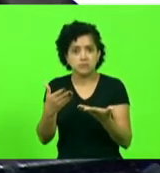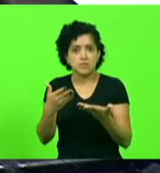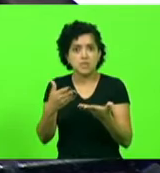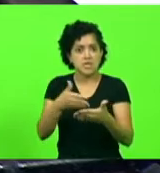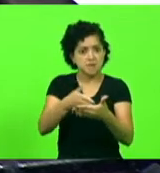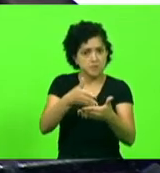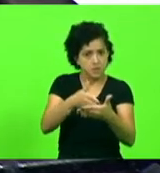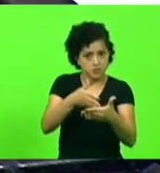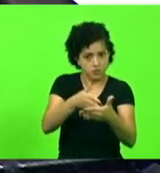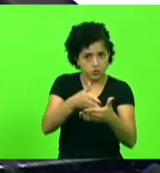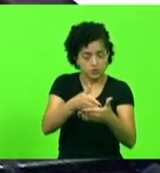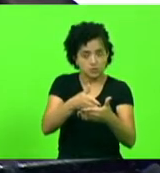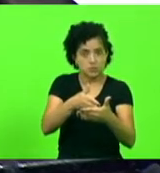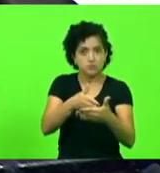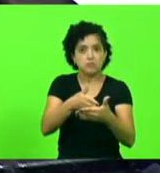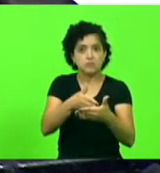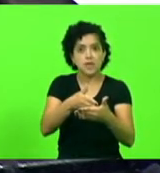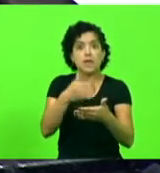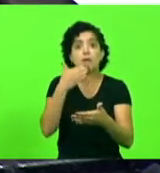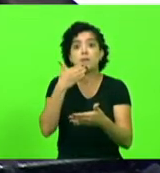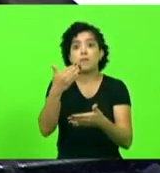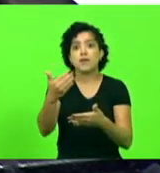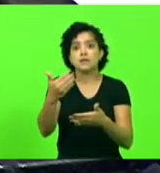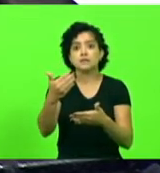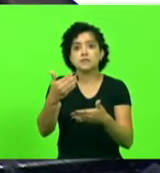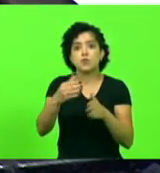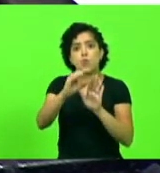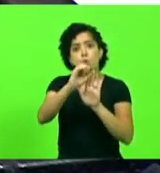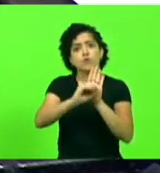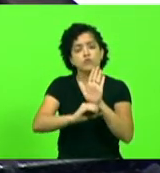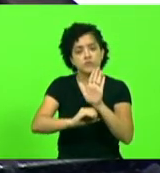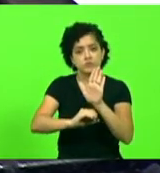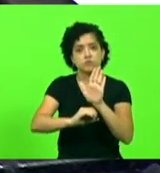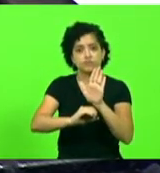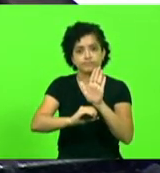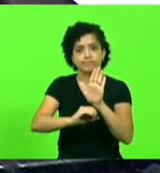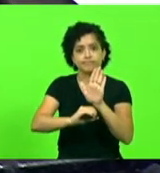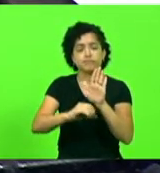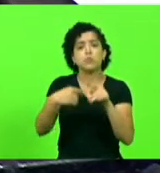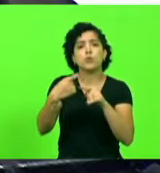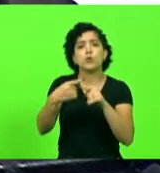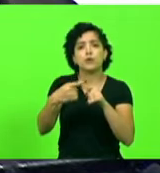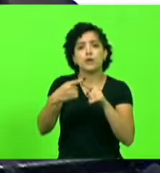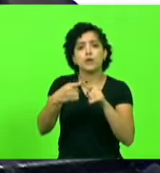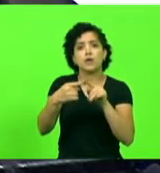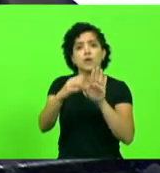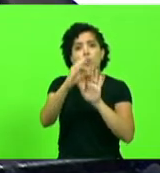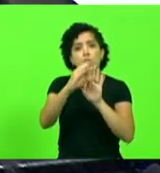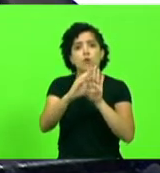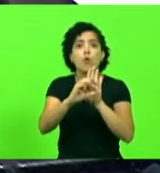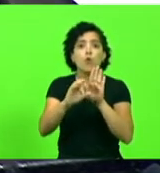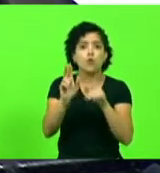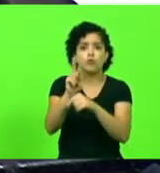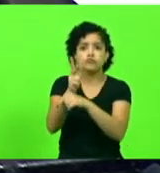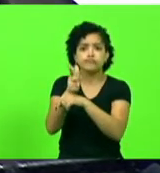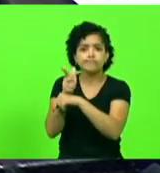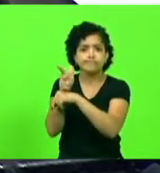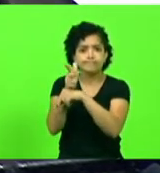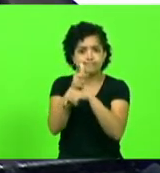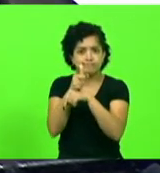entrada, peçam um ofício do porquê. Ou filme, ou grave